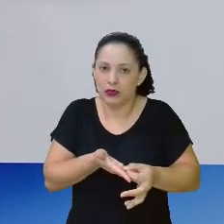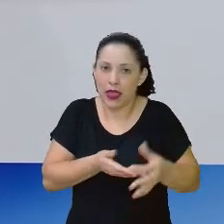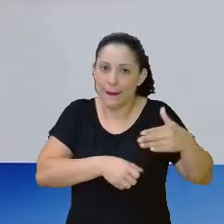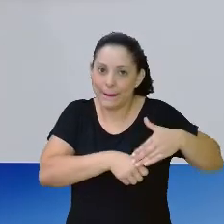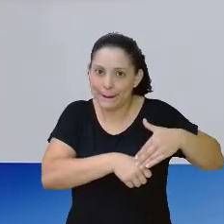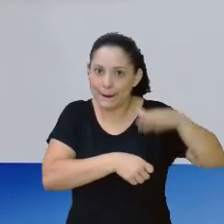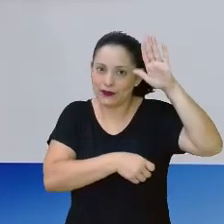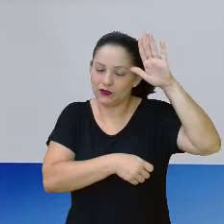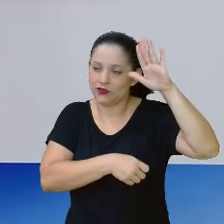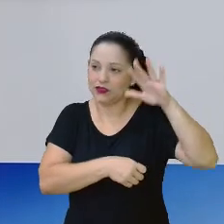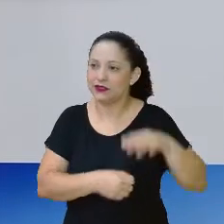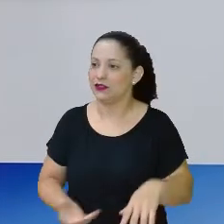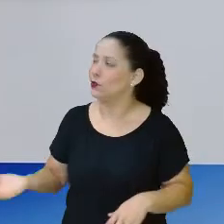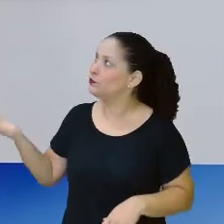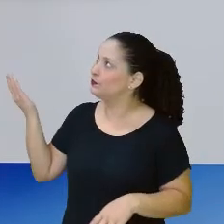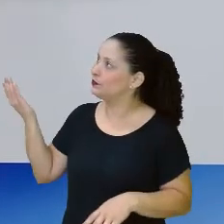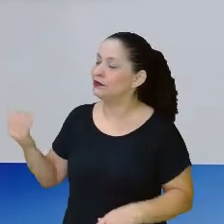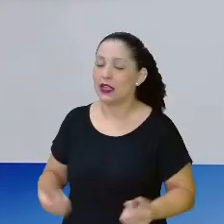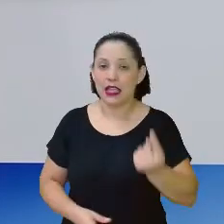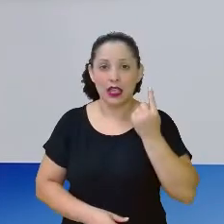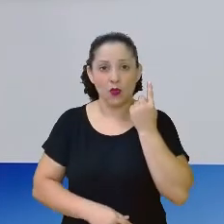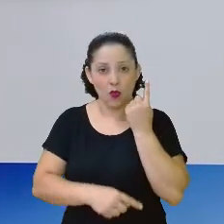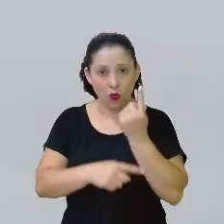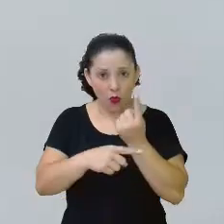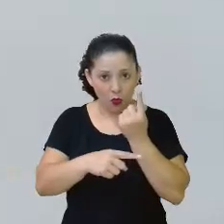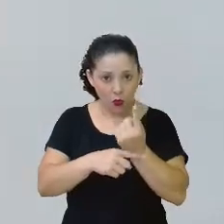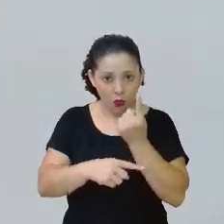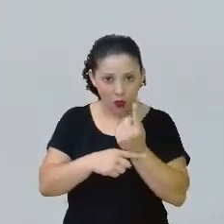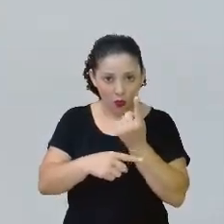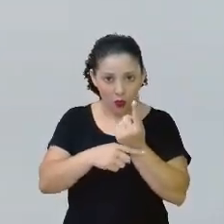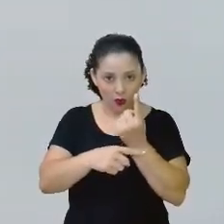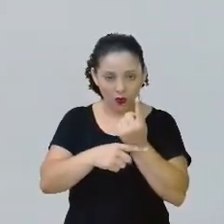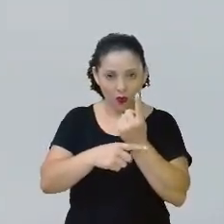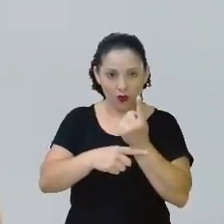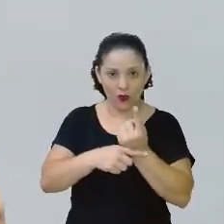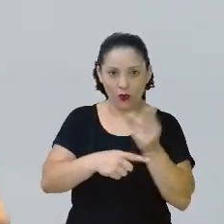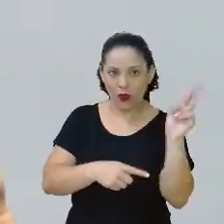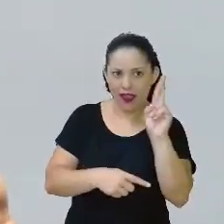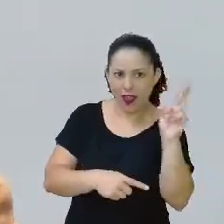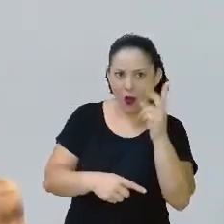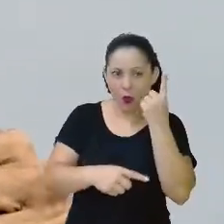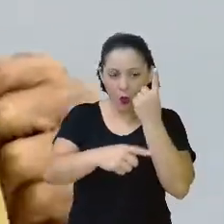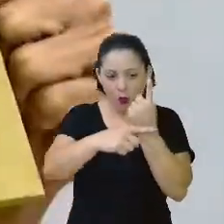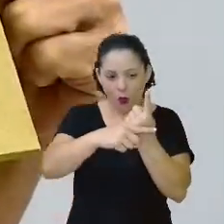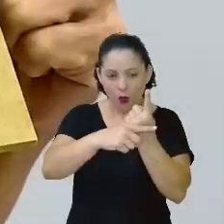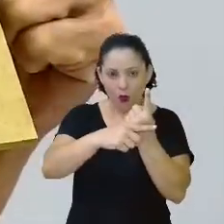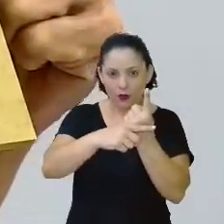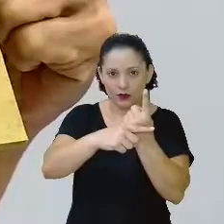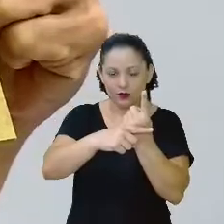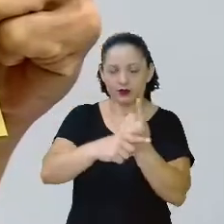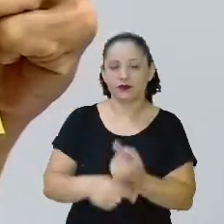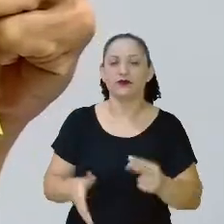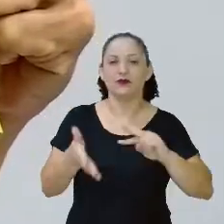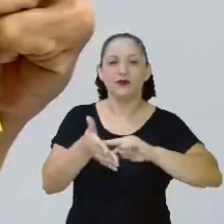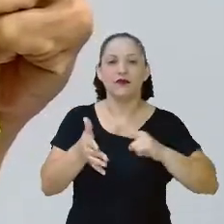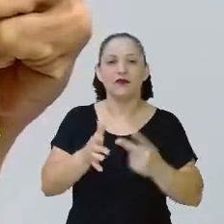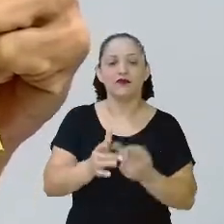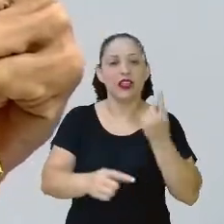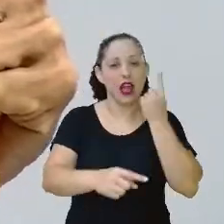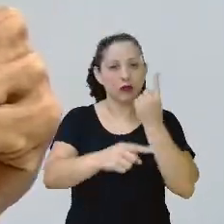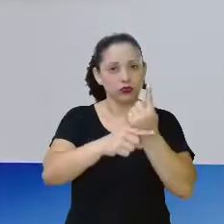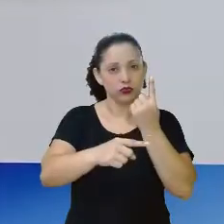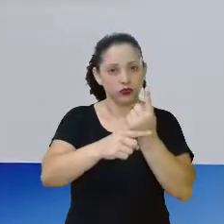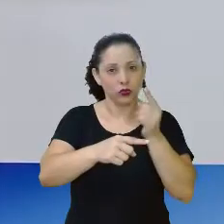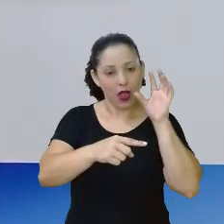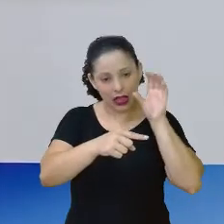aqui, ó, a minha fração inteiro. O inteiro, um real aqui, ó, está representando o meu